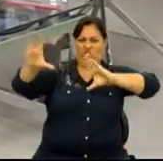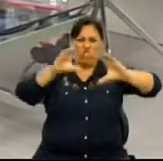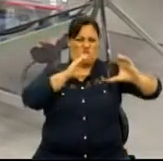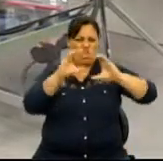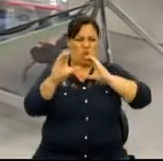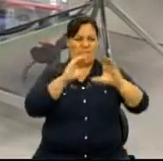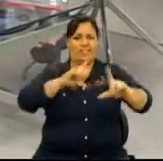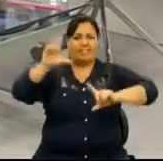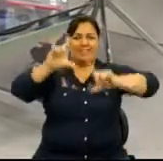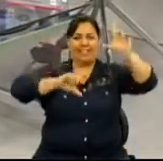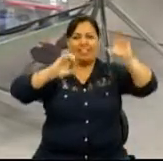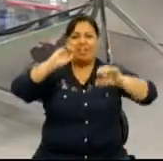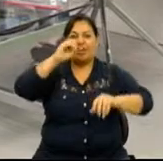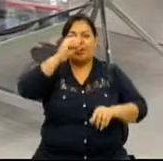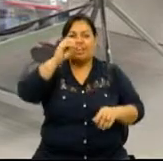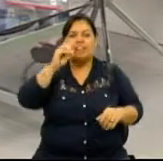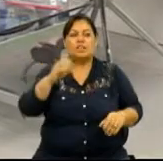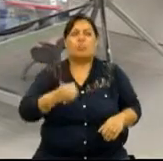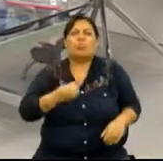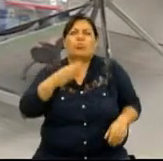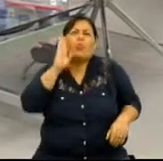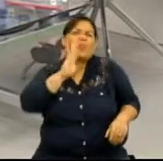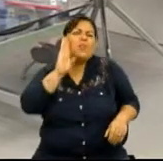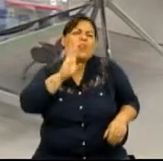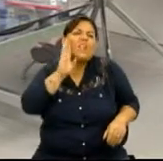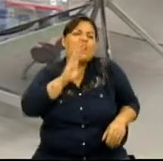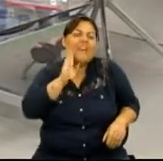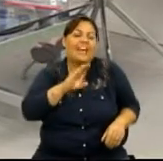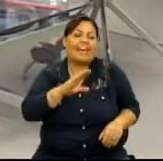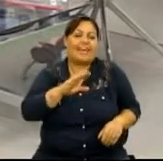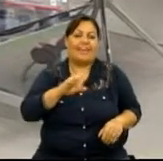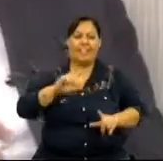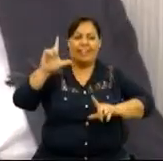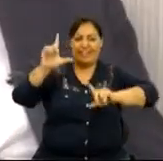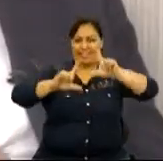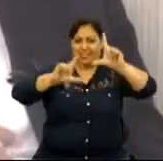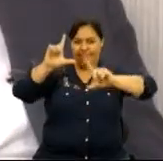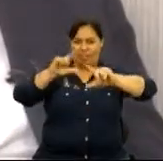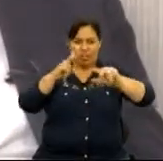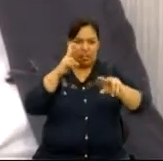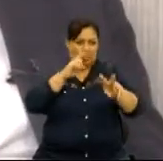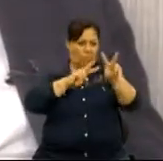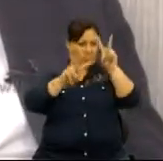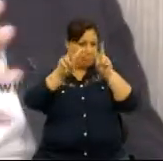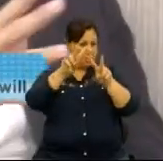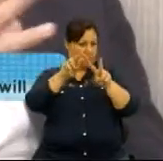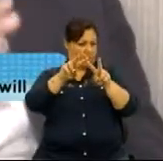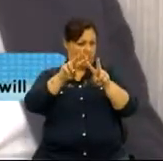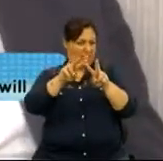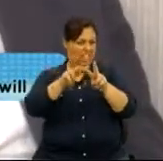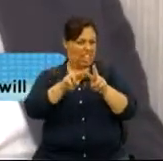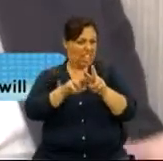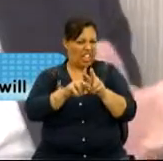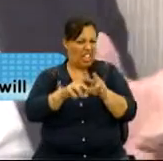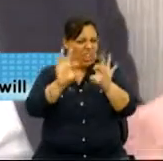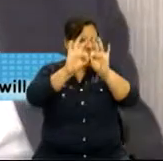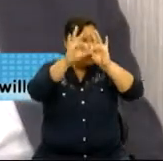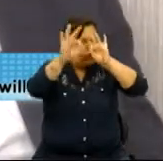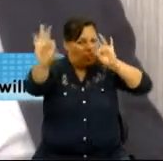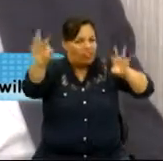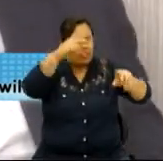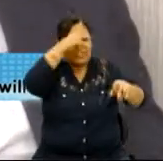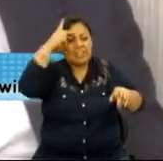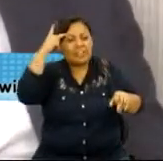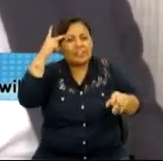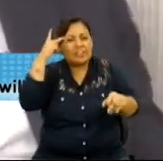comunitária, uma TV Osasco que eu acho muito bacana a iniciativa de TV comunitária, né? TV é uma coisa que você olha, ela é meio distante das